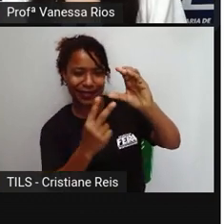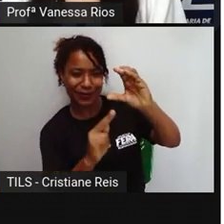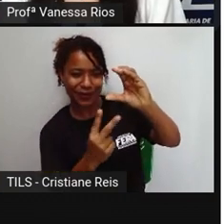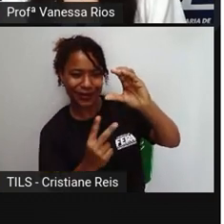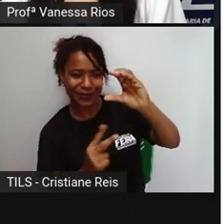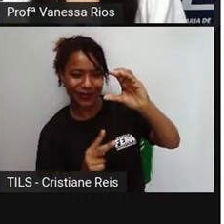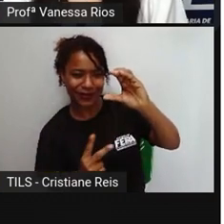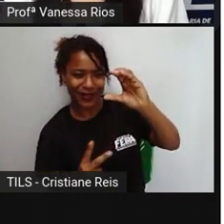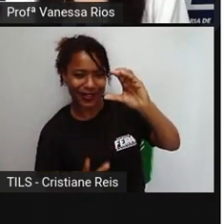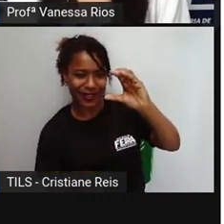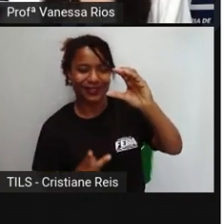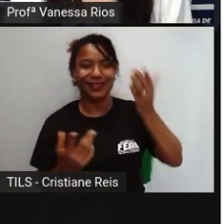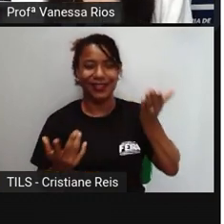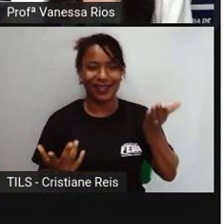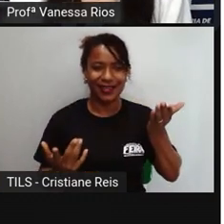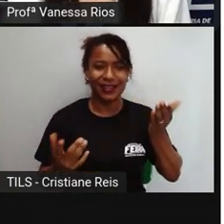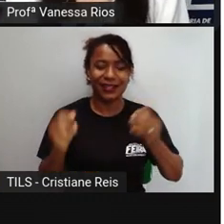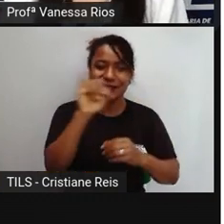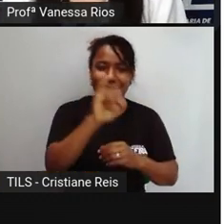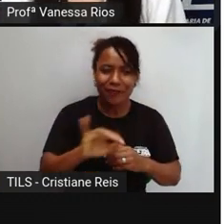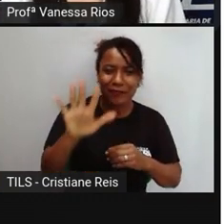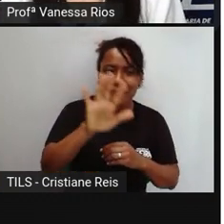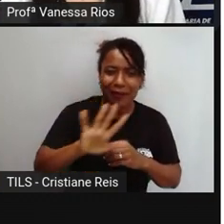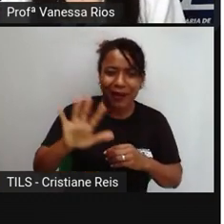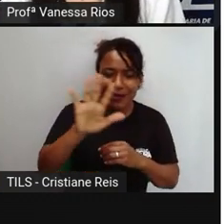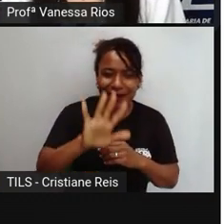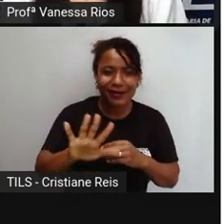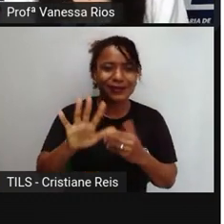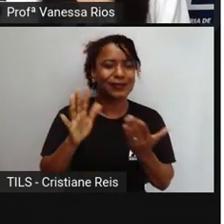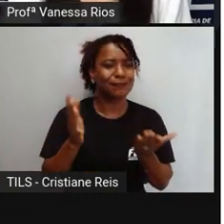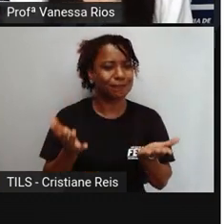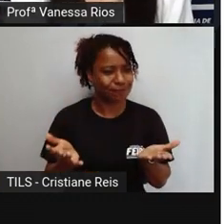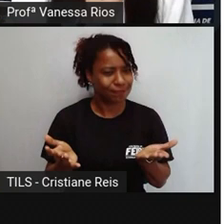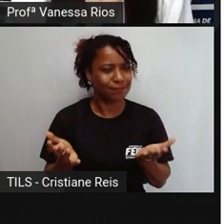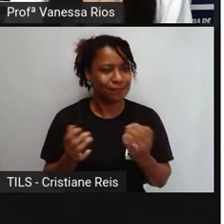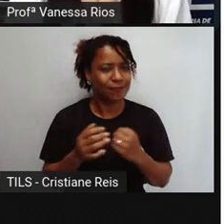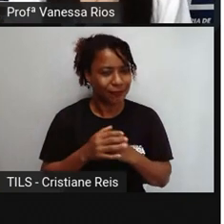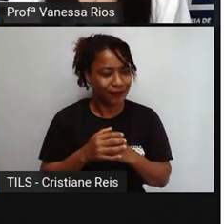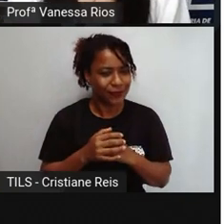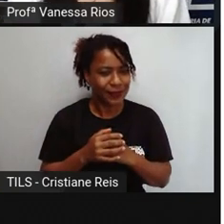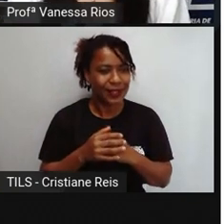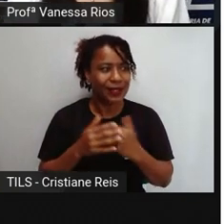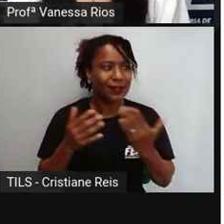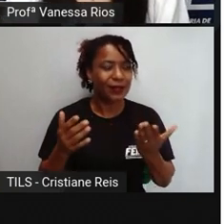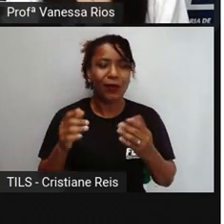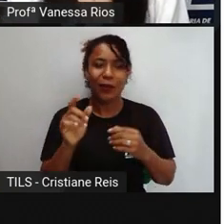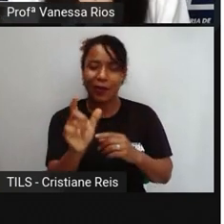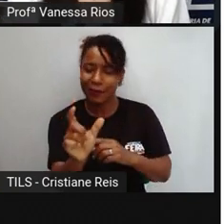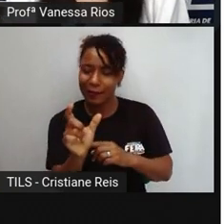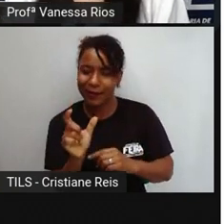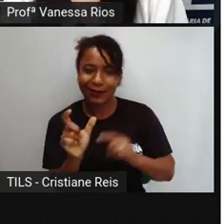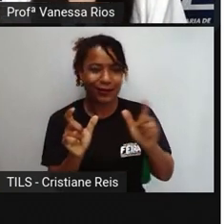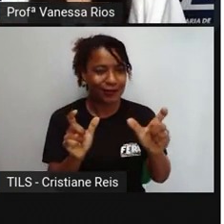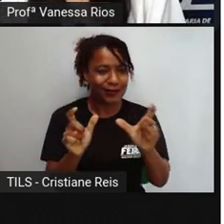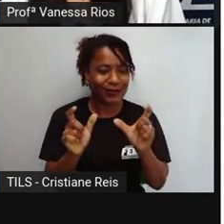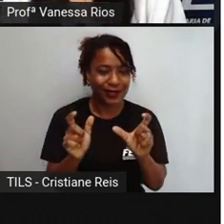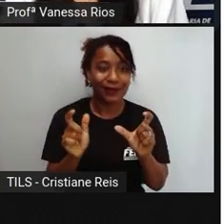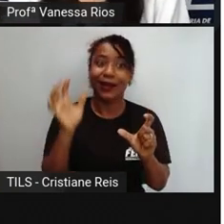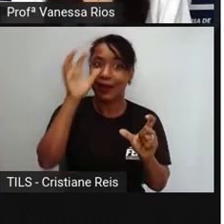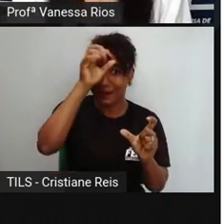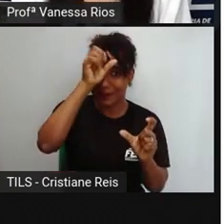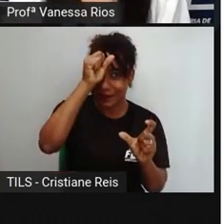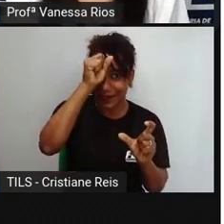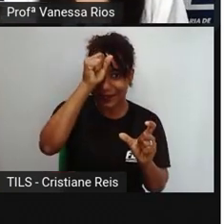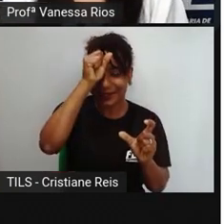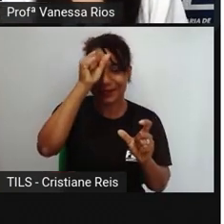utilização de imagens, então, existem alguns termos que são interessantes nós entendermos para